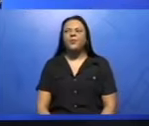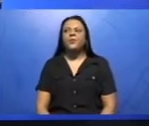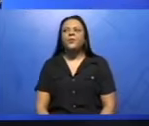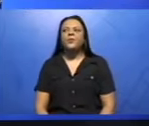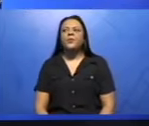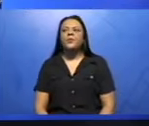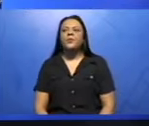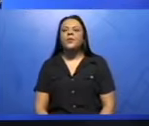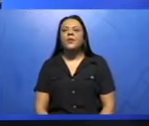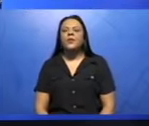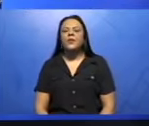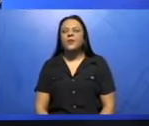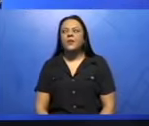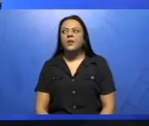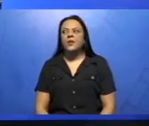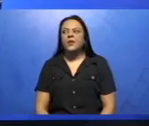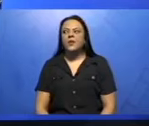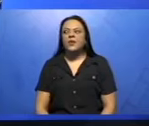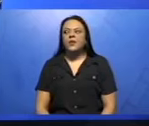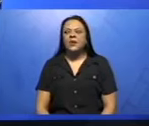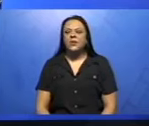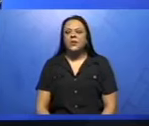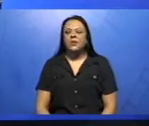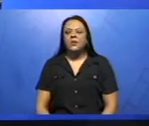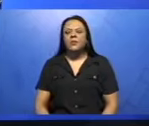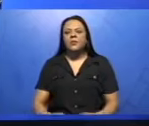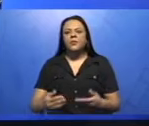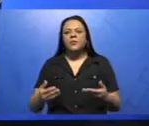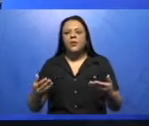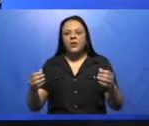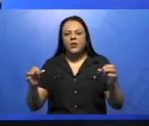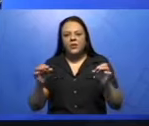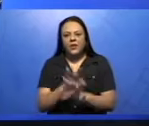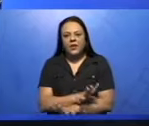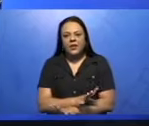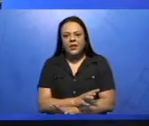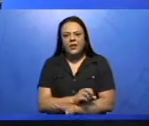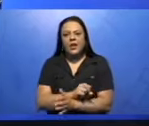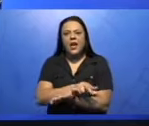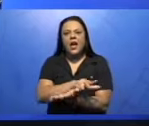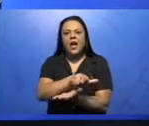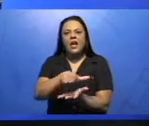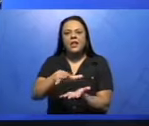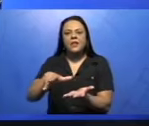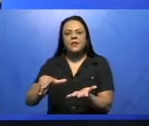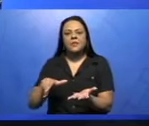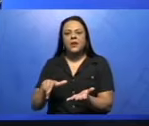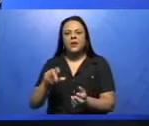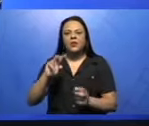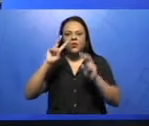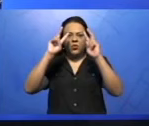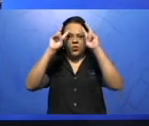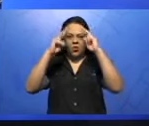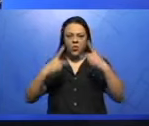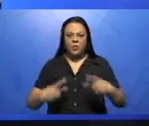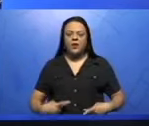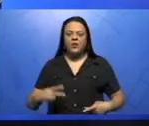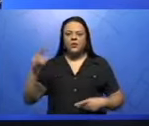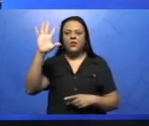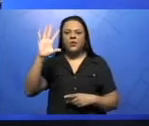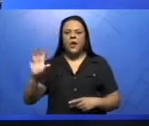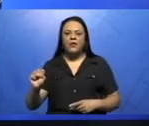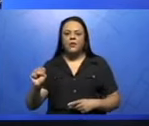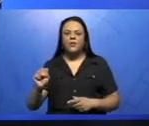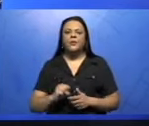Pessoal, com isso a gente finaliza os aspectos humanos do continente africano. Agora nós vamos falar